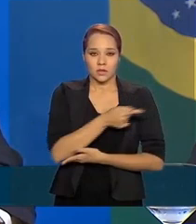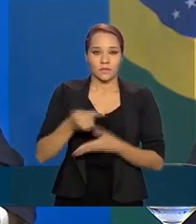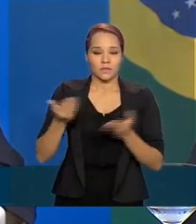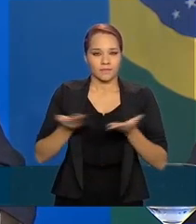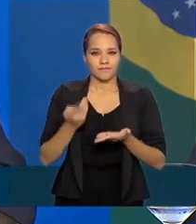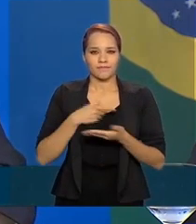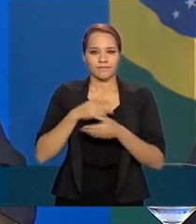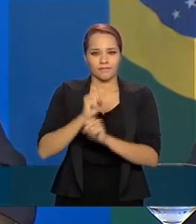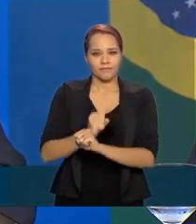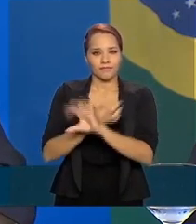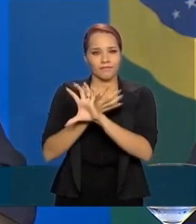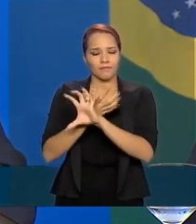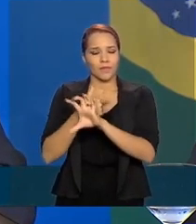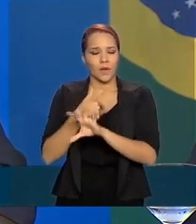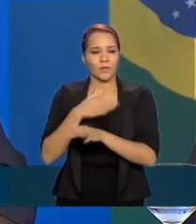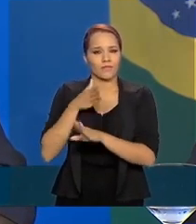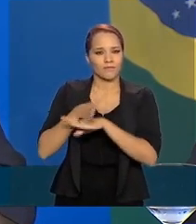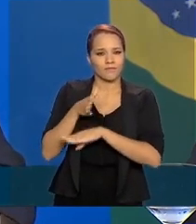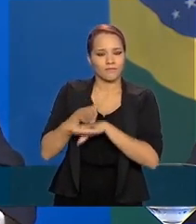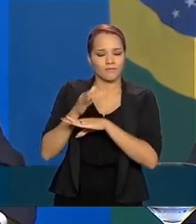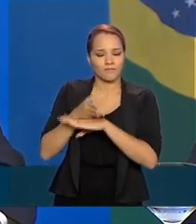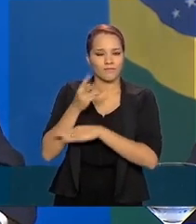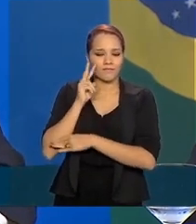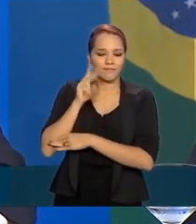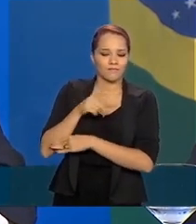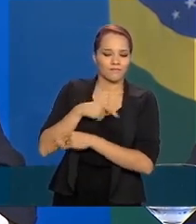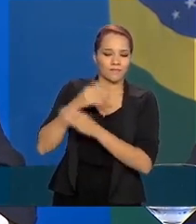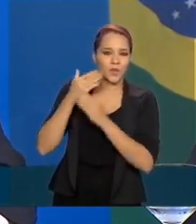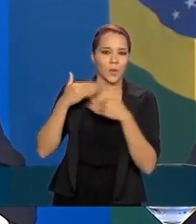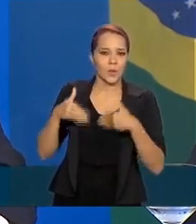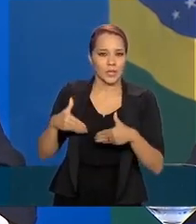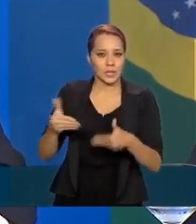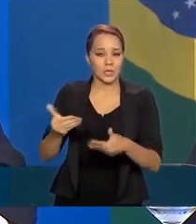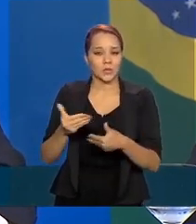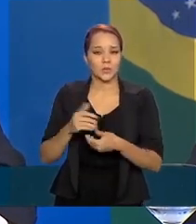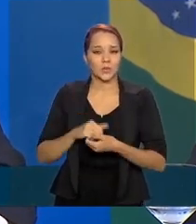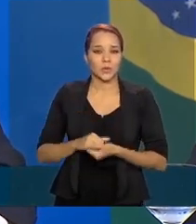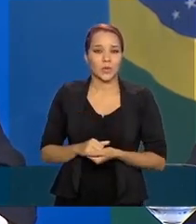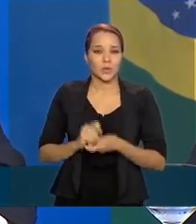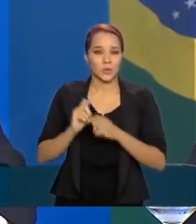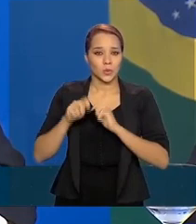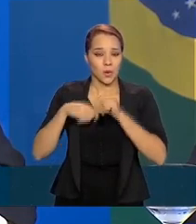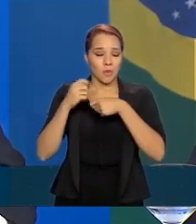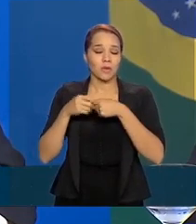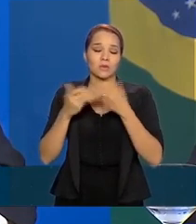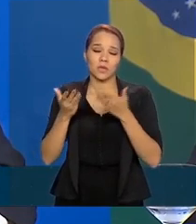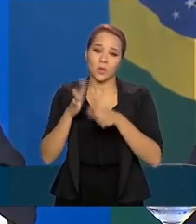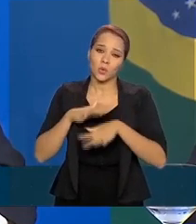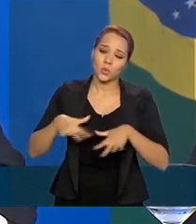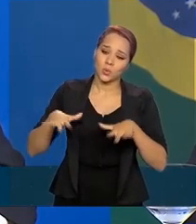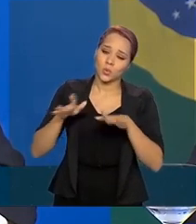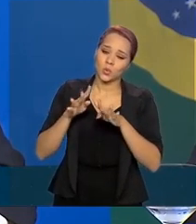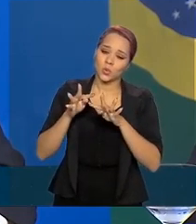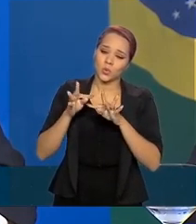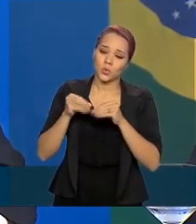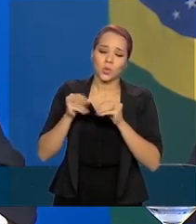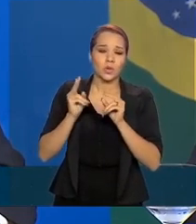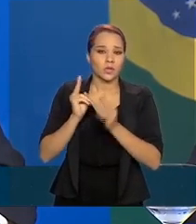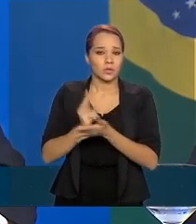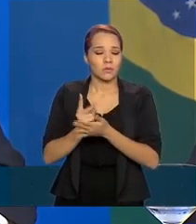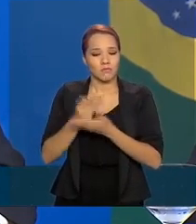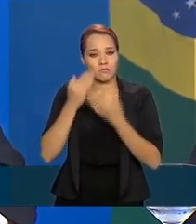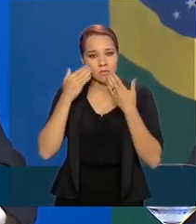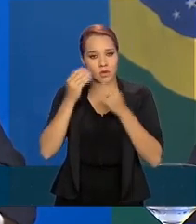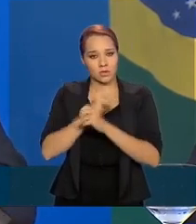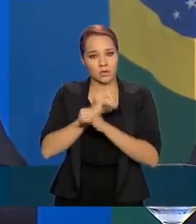teleconferência da qual participei dos ministros encarregados de comércio. E, em todos esses casos, ficou claro